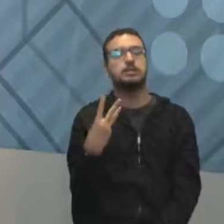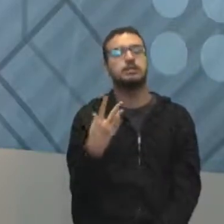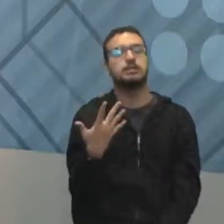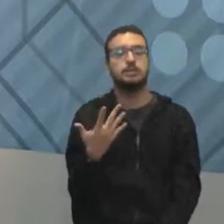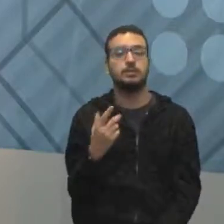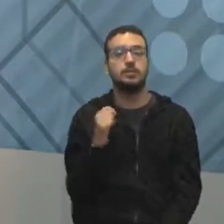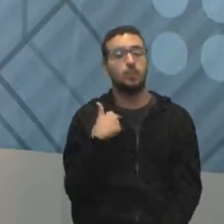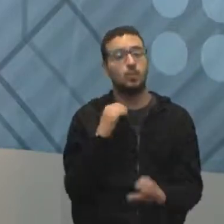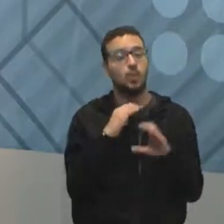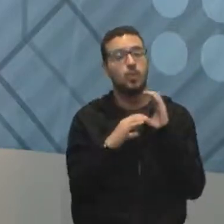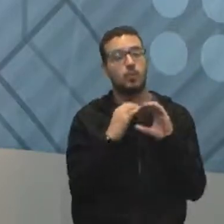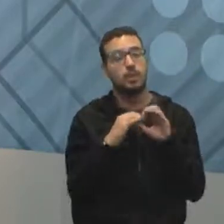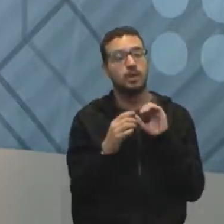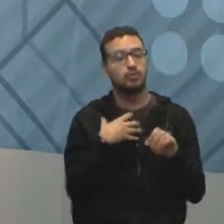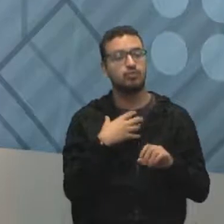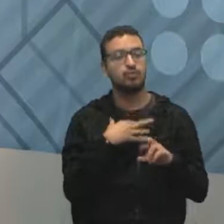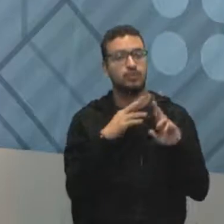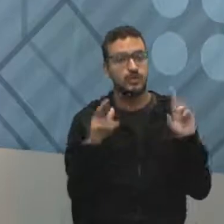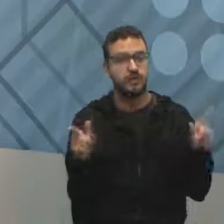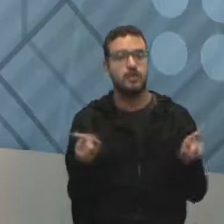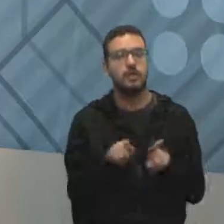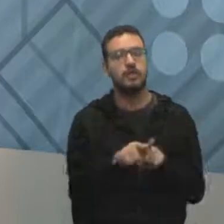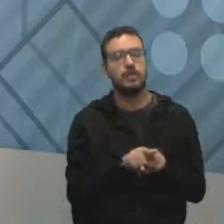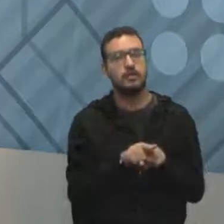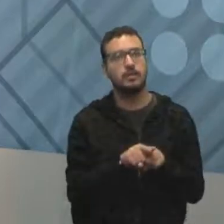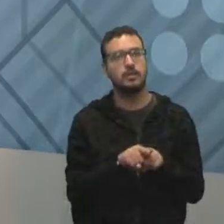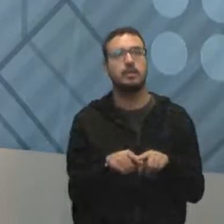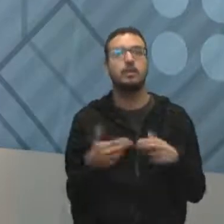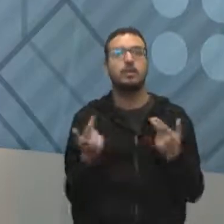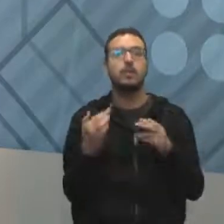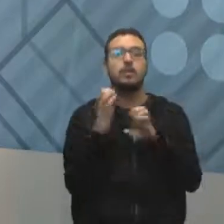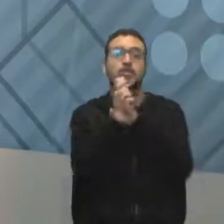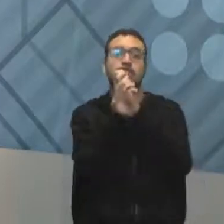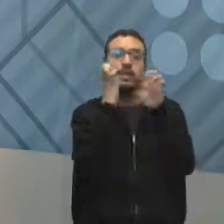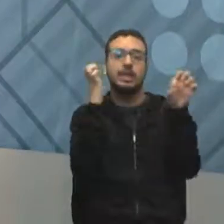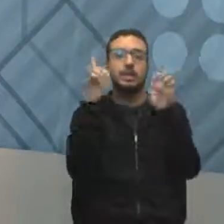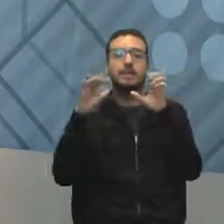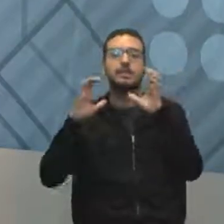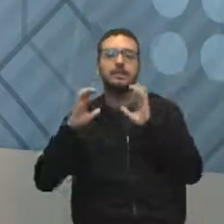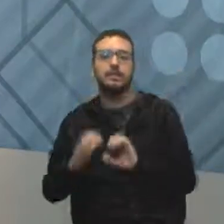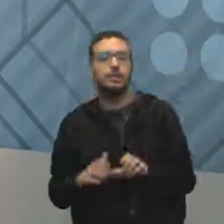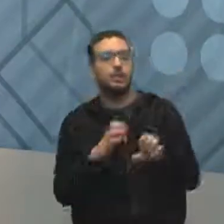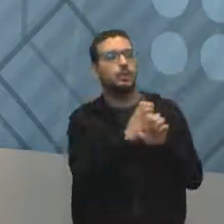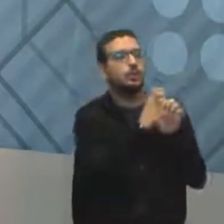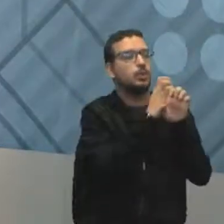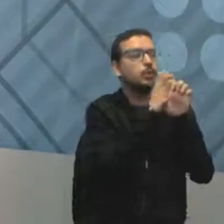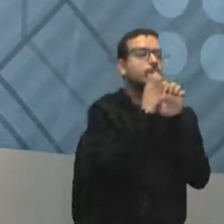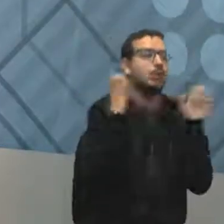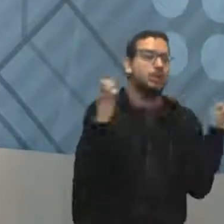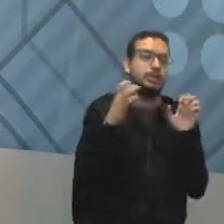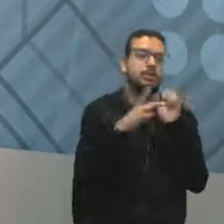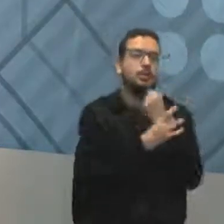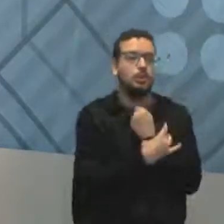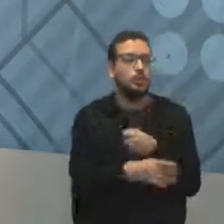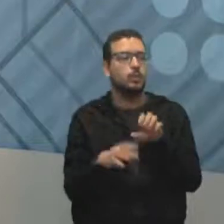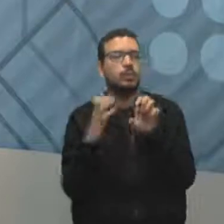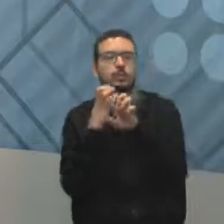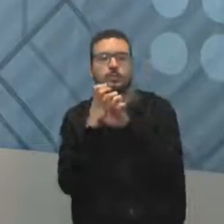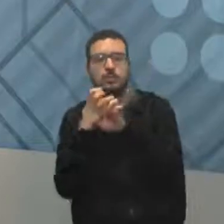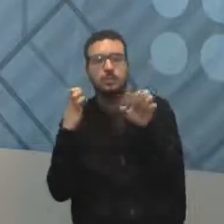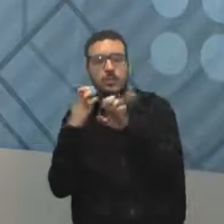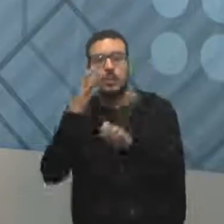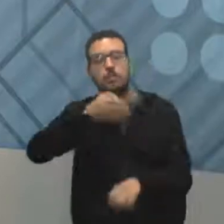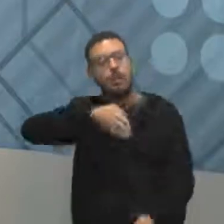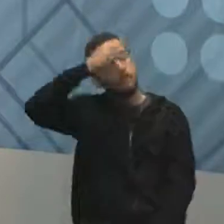diferentes com essas pessoas também. Tá? E como os engenheiros, tem o engenheiro civil de segurança, de qualidade, tem os bombeiros, tem a